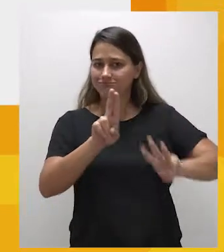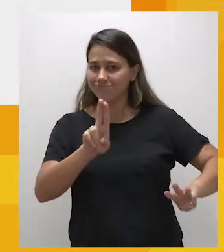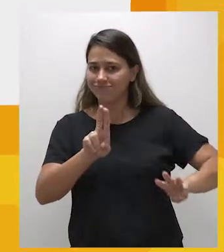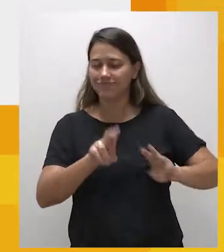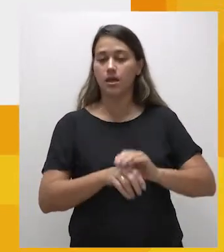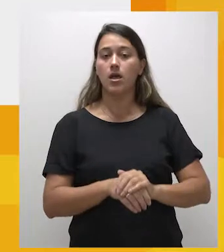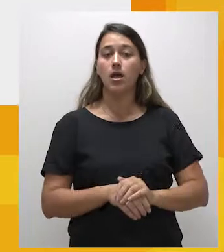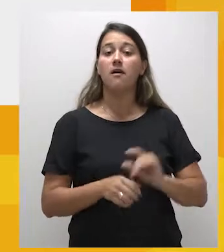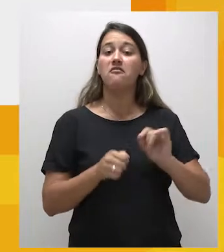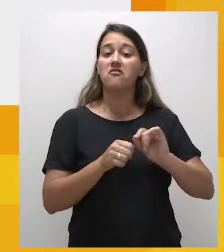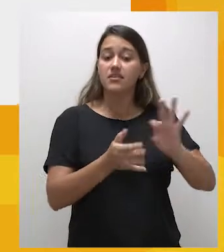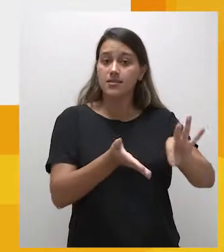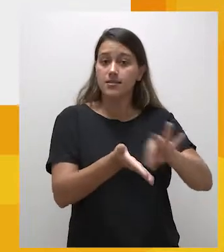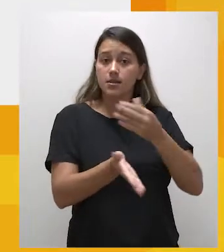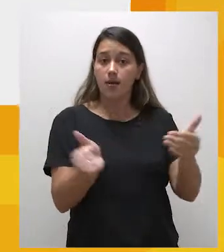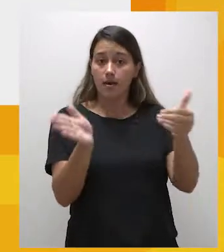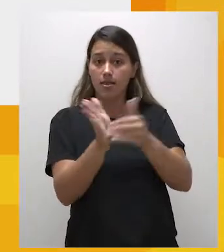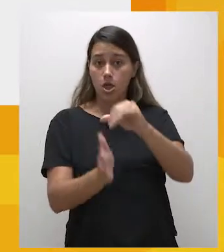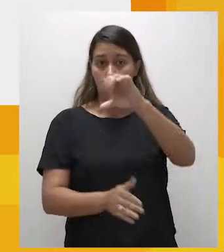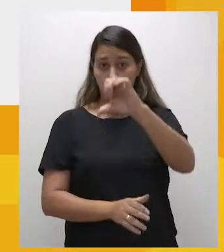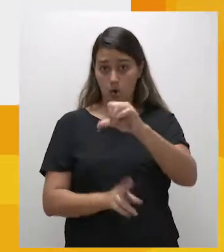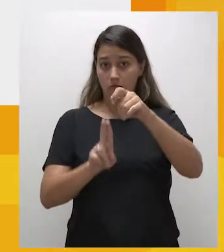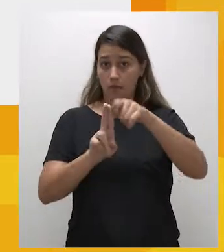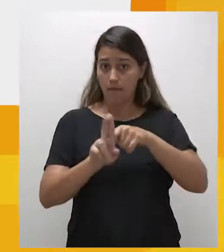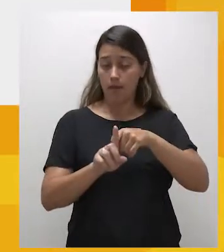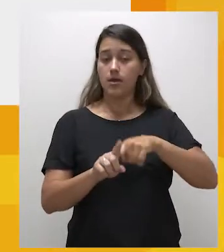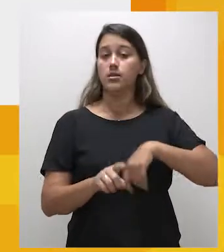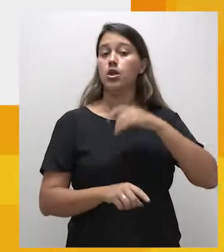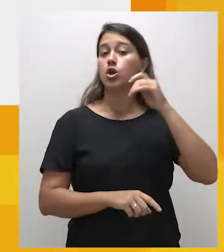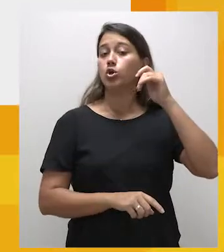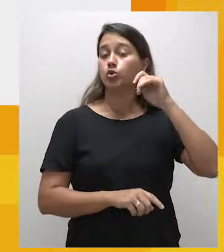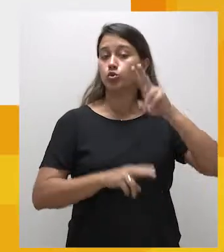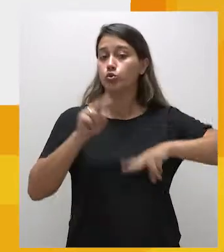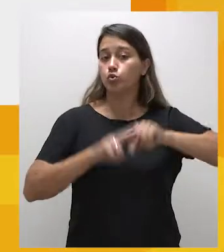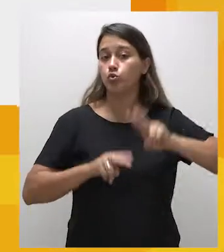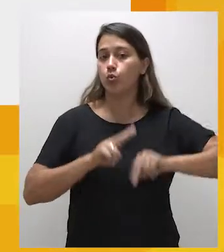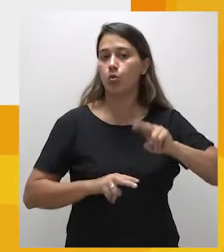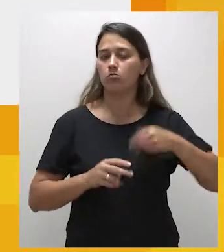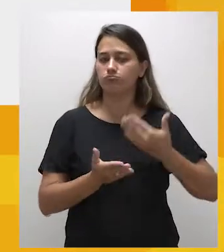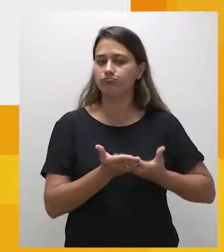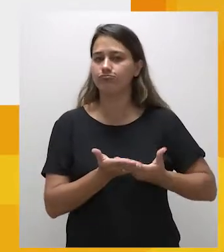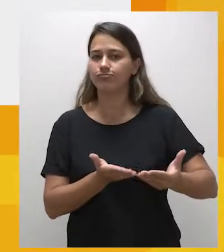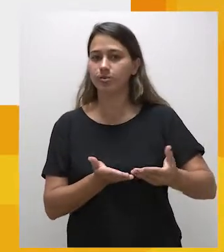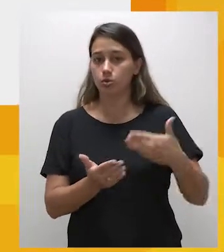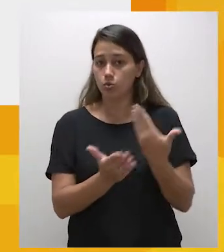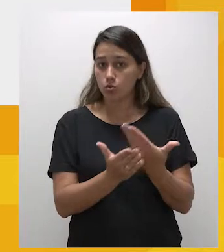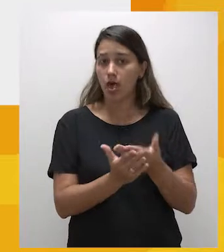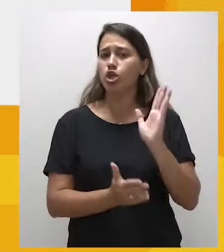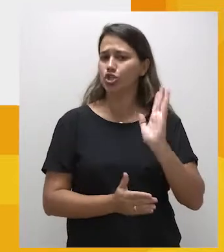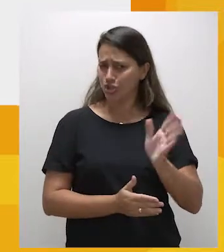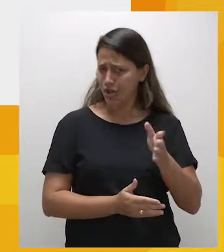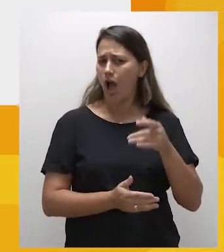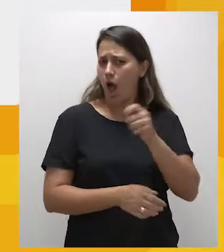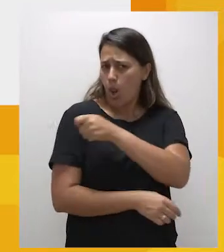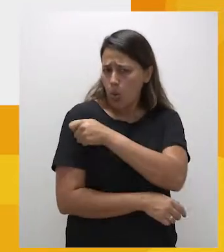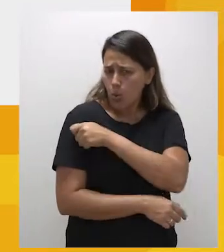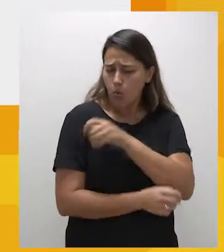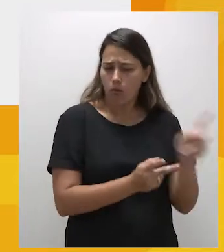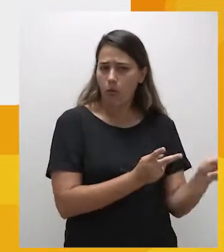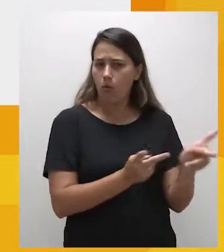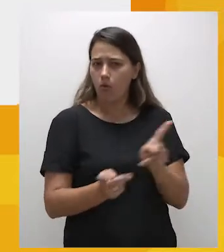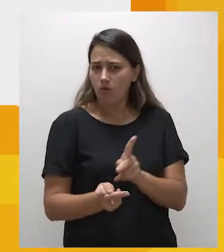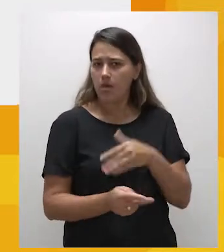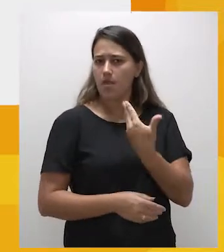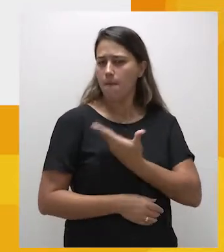Católica de Brasília? Faça a inscrição até o dia 9 de junho em estúdio na melhor universidade do Centro-Oeste. Se você é estudante da UCB,